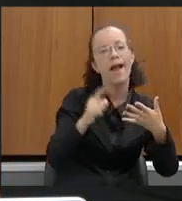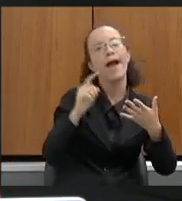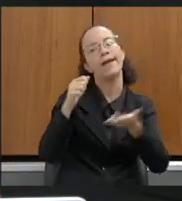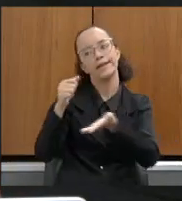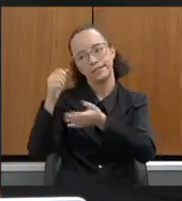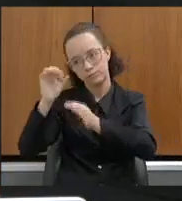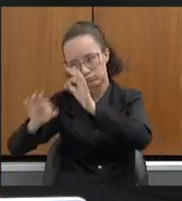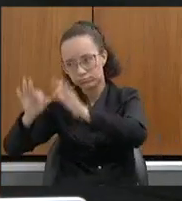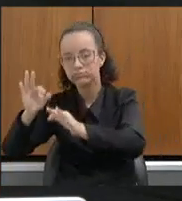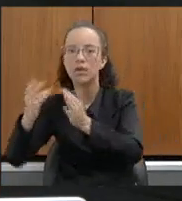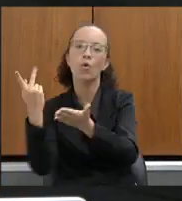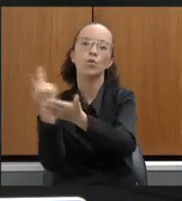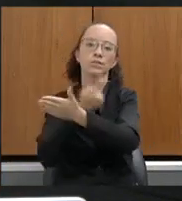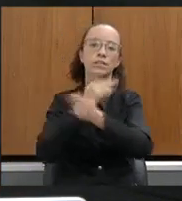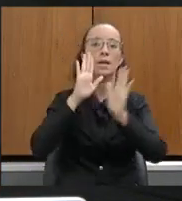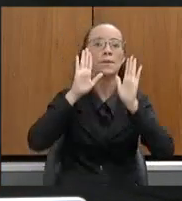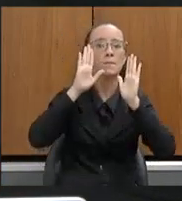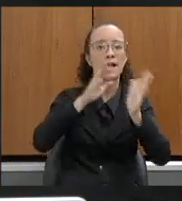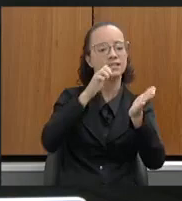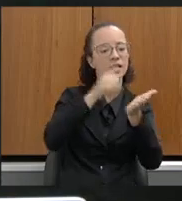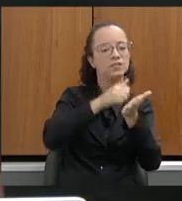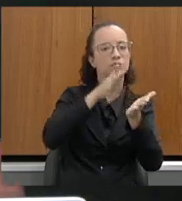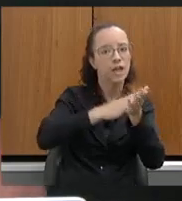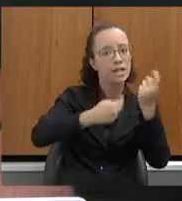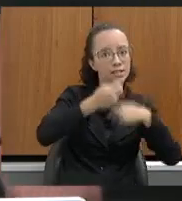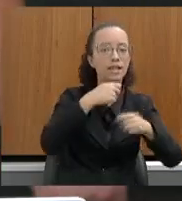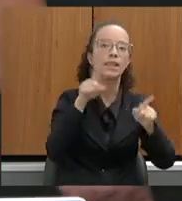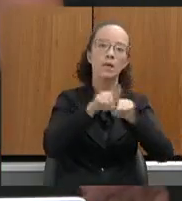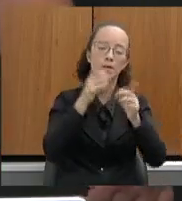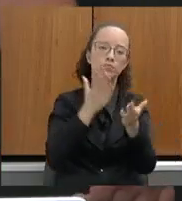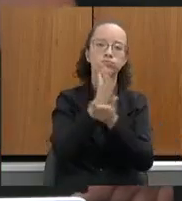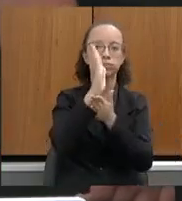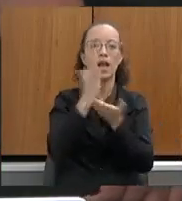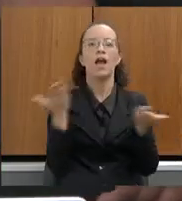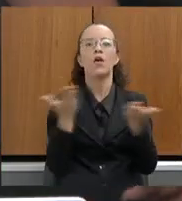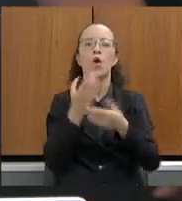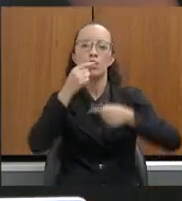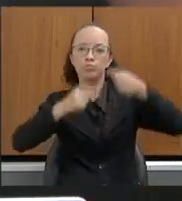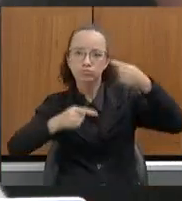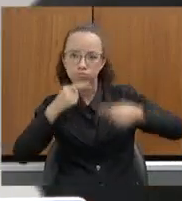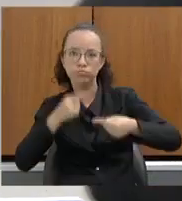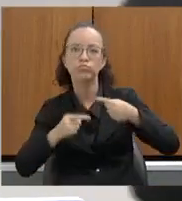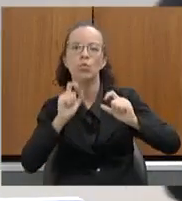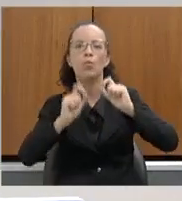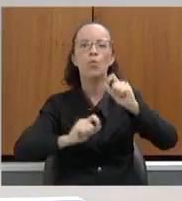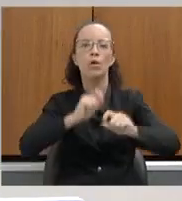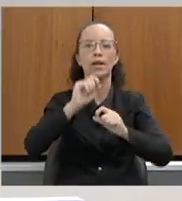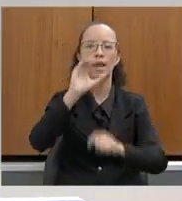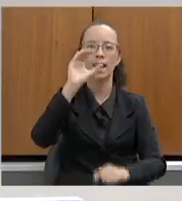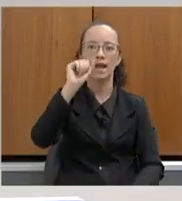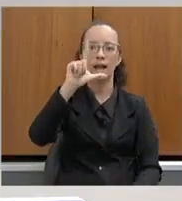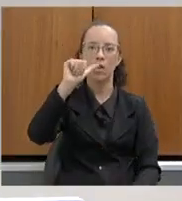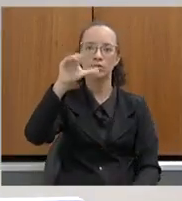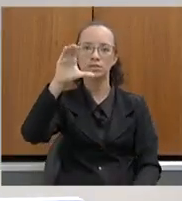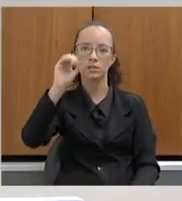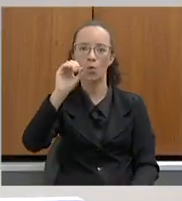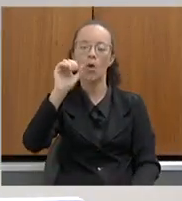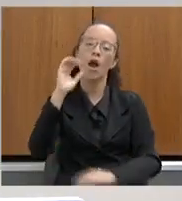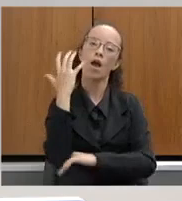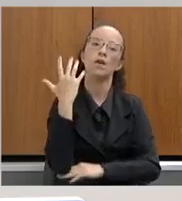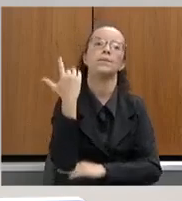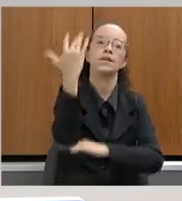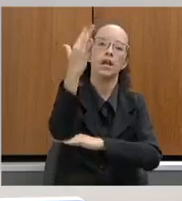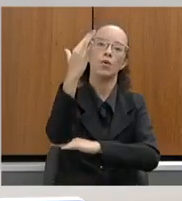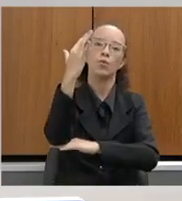administrativas também foram regulamentadas. Estamos em fase final de discussão do calção ambiental, fechando, assim, a